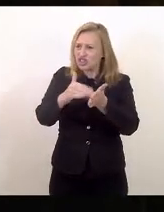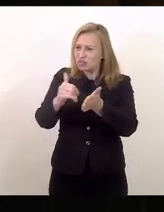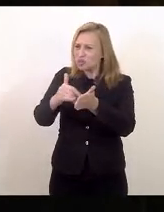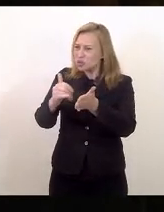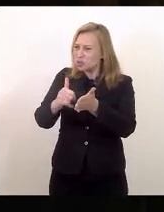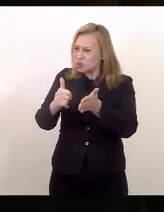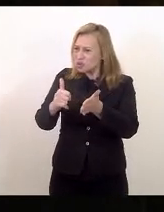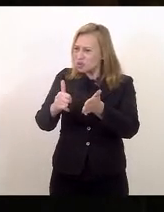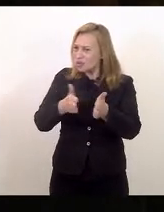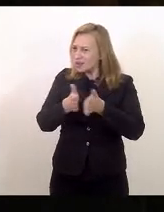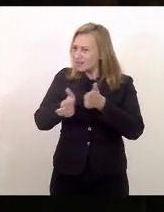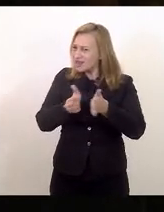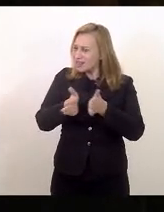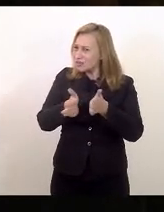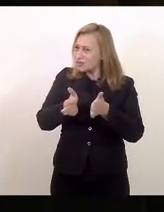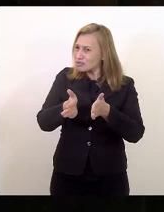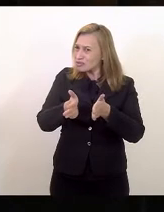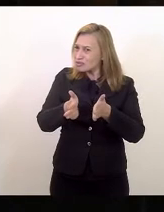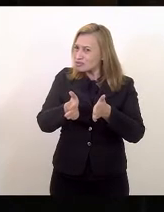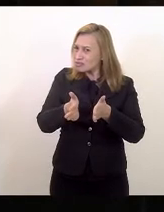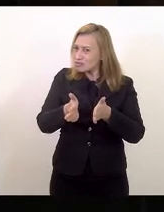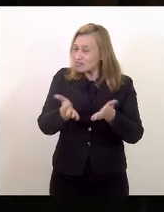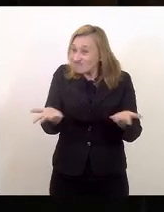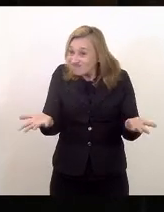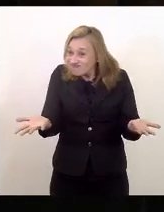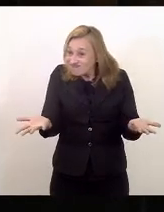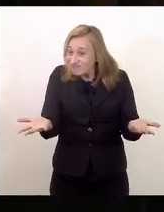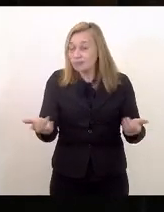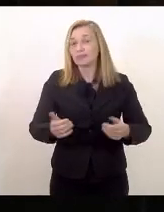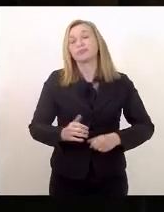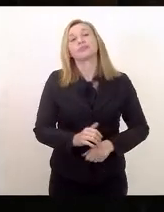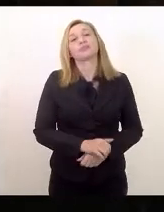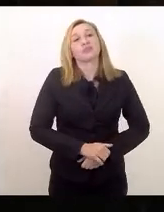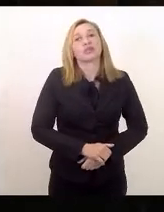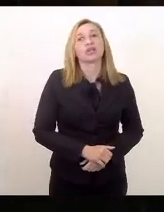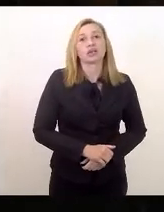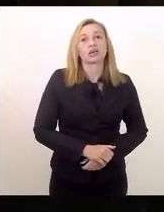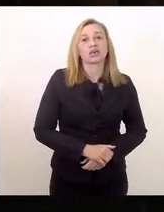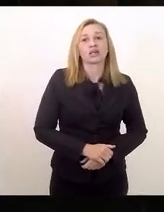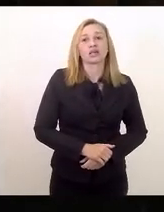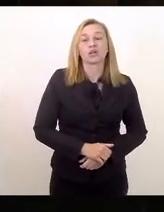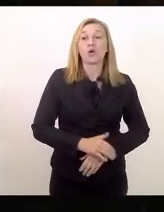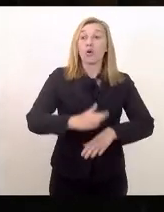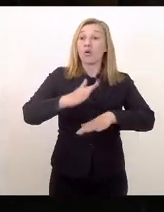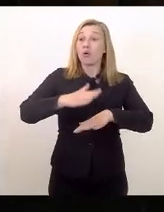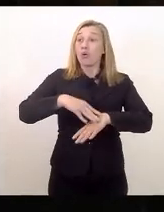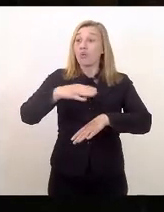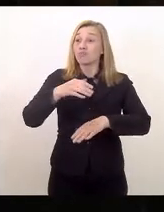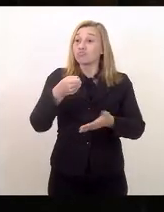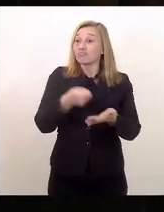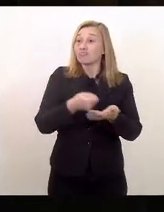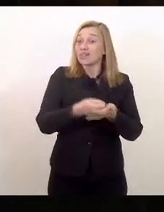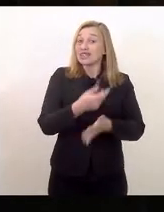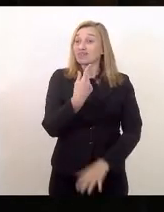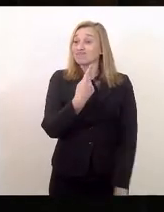pelos seus próprios méritos. Isso tinha que ser uma obrigação dele